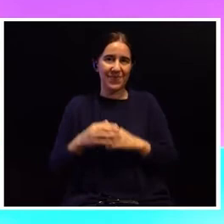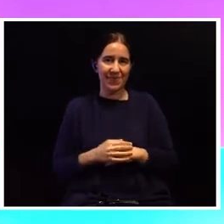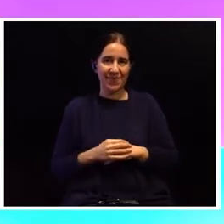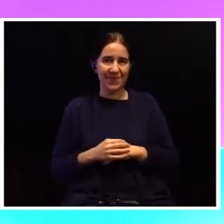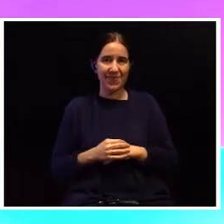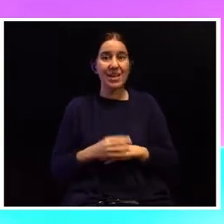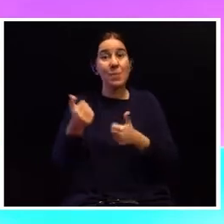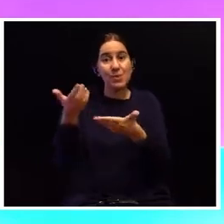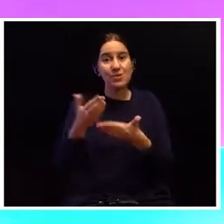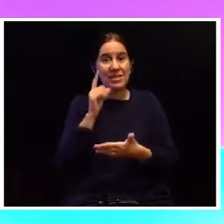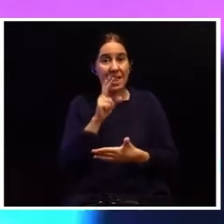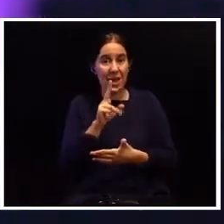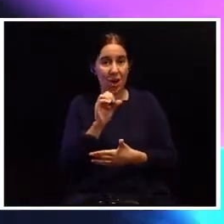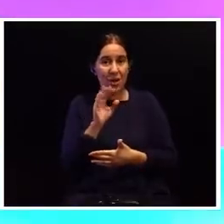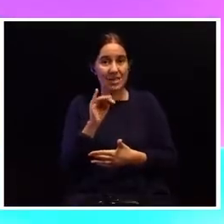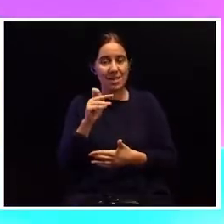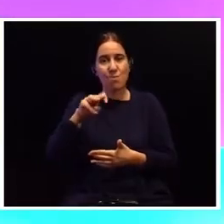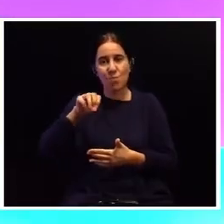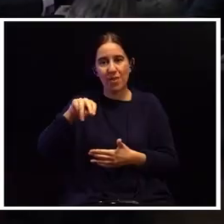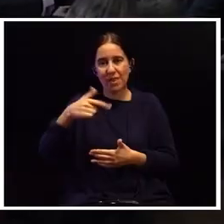As boas-vindas, Rosa Monteiro, por favor.